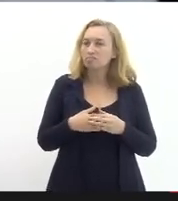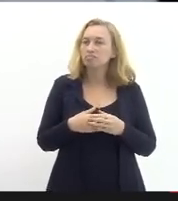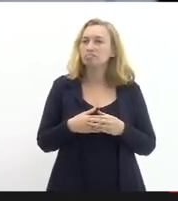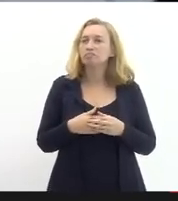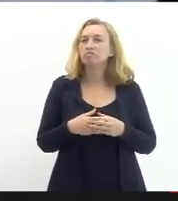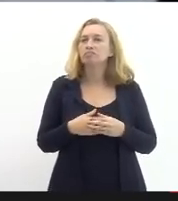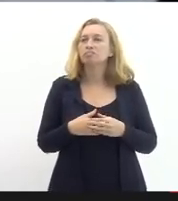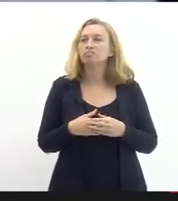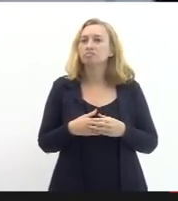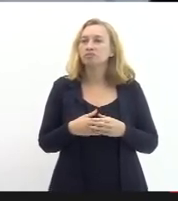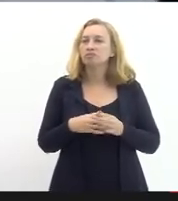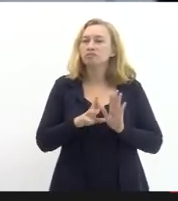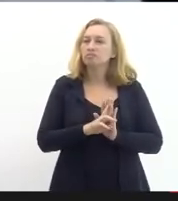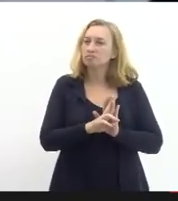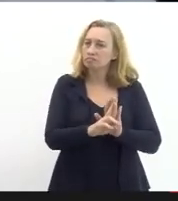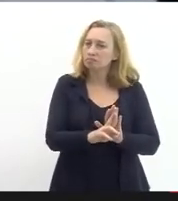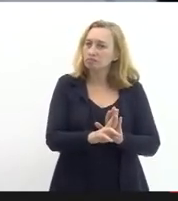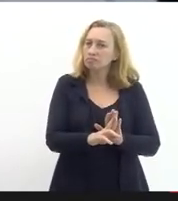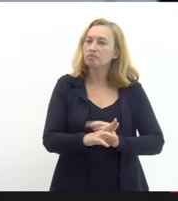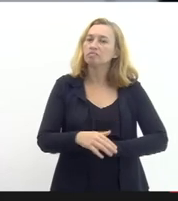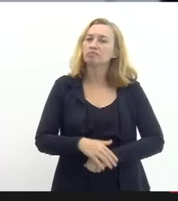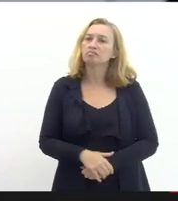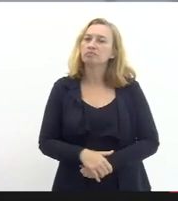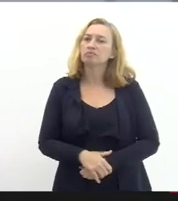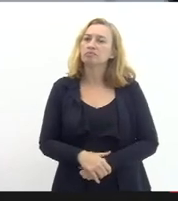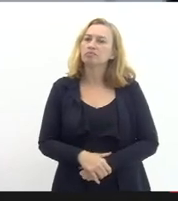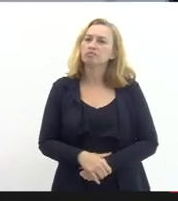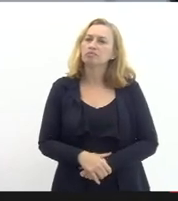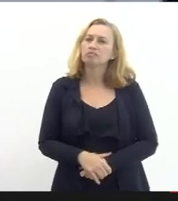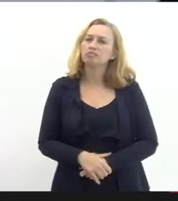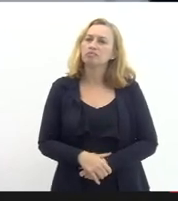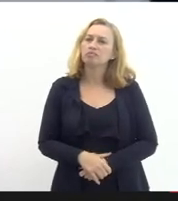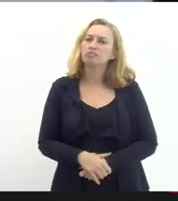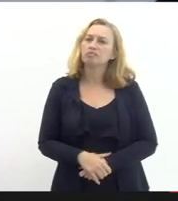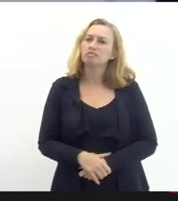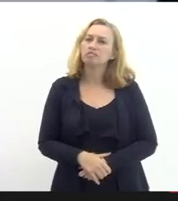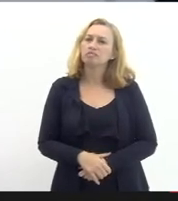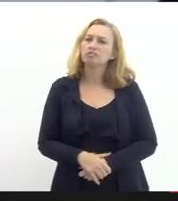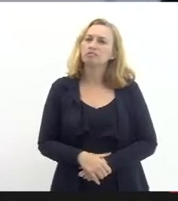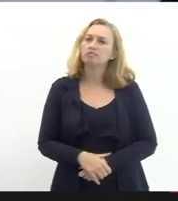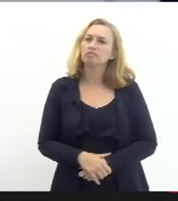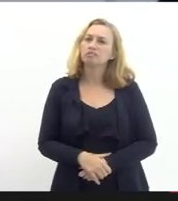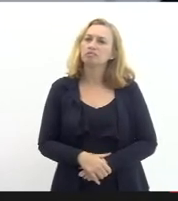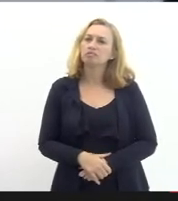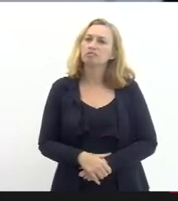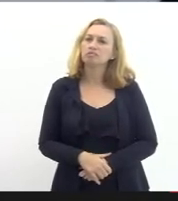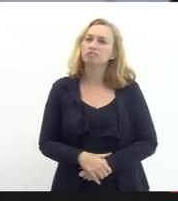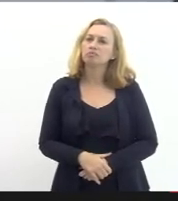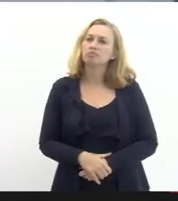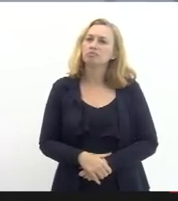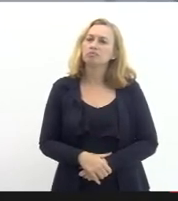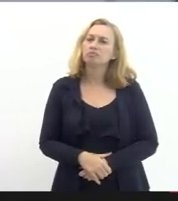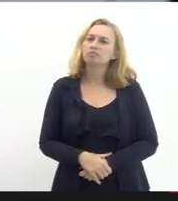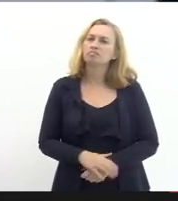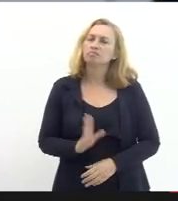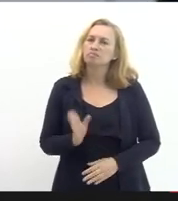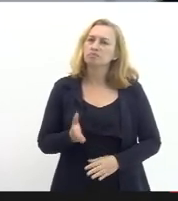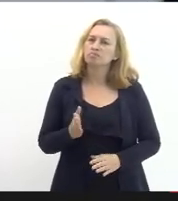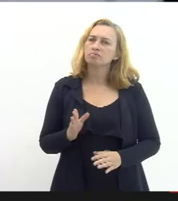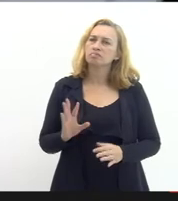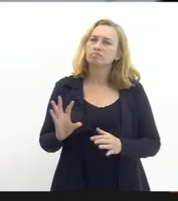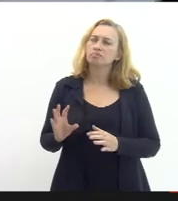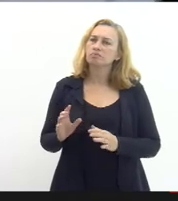todos nós todos os representantes classistas boa parte das pessoas que tiveram aí já teve um contato direto